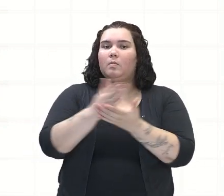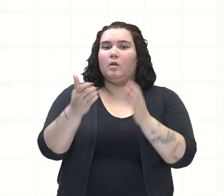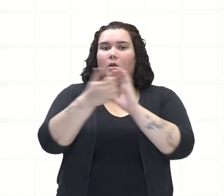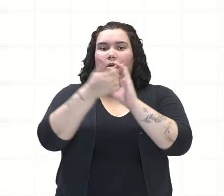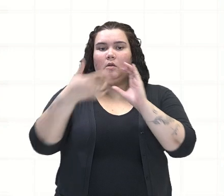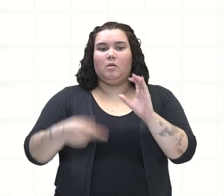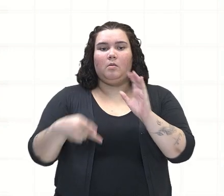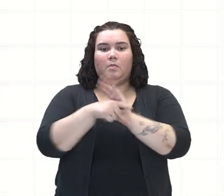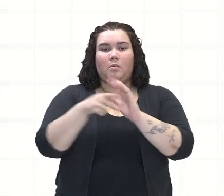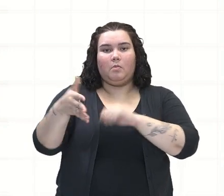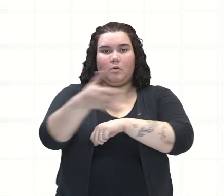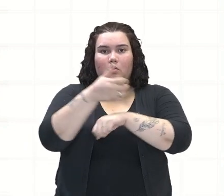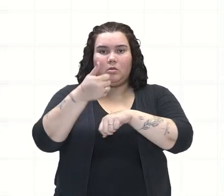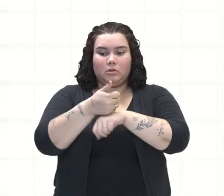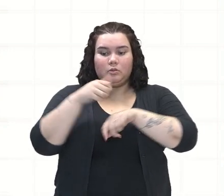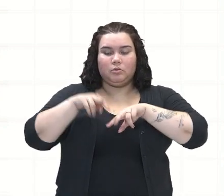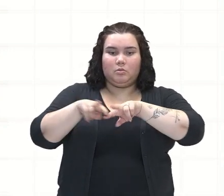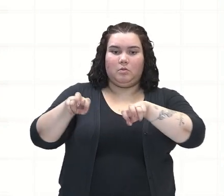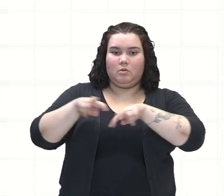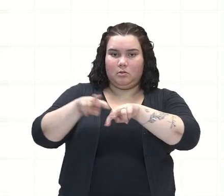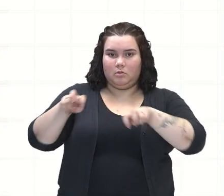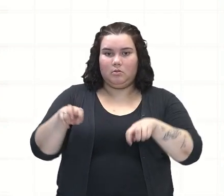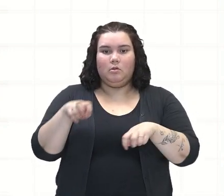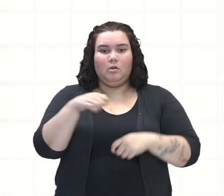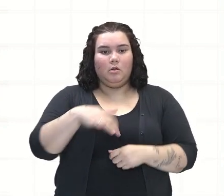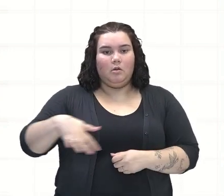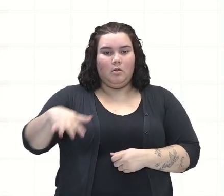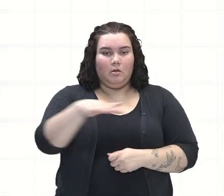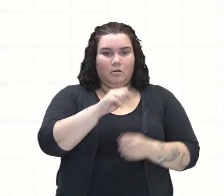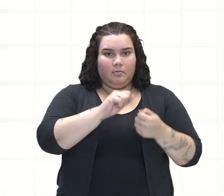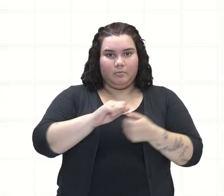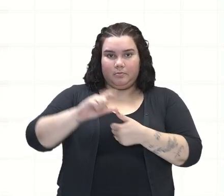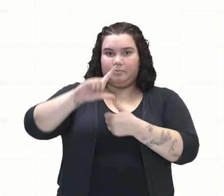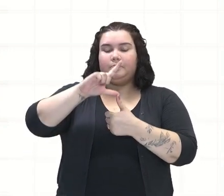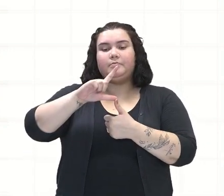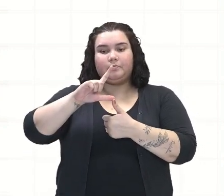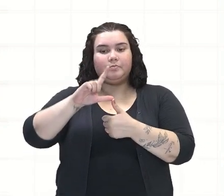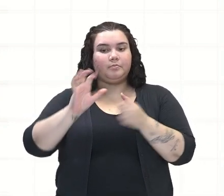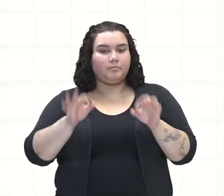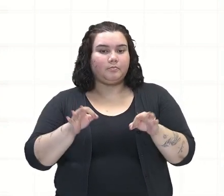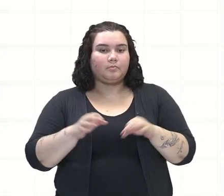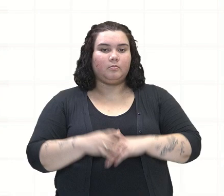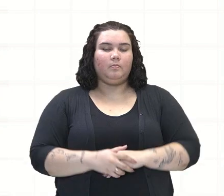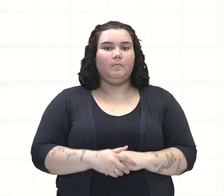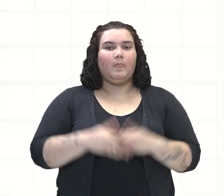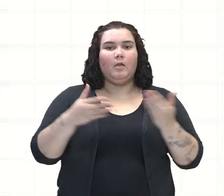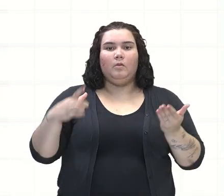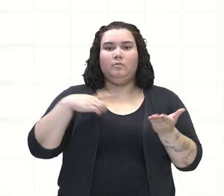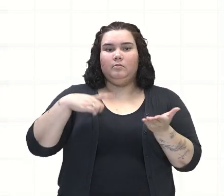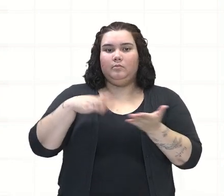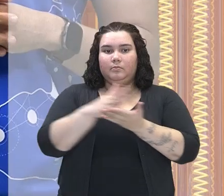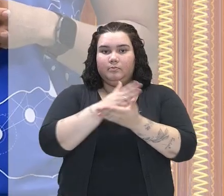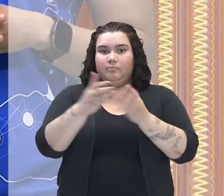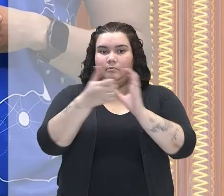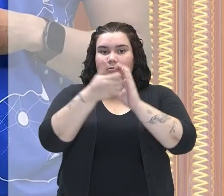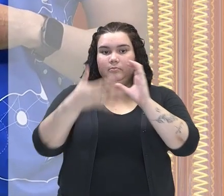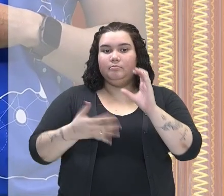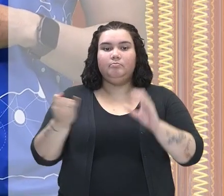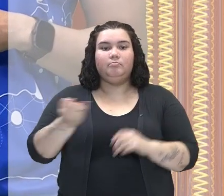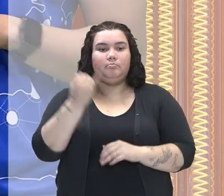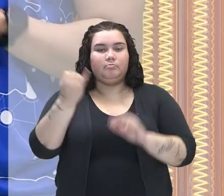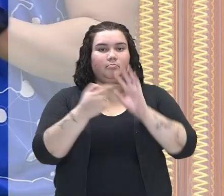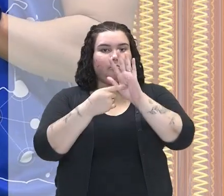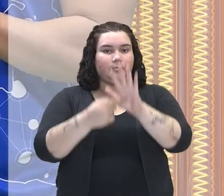colonização por exploração aqui na América Latina, certo? Então, aqui eu tenho algumas características importantes para